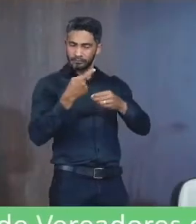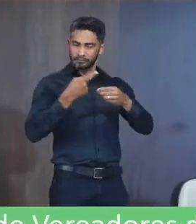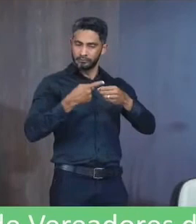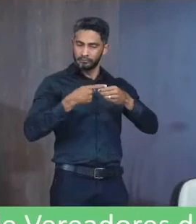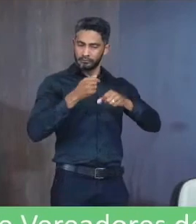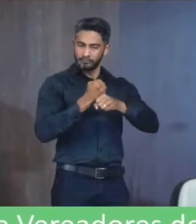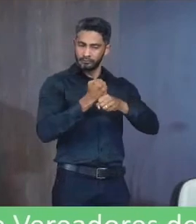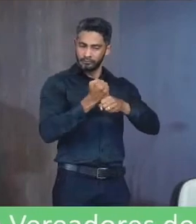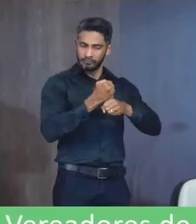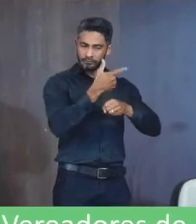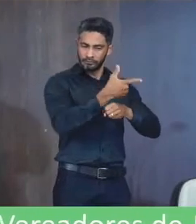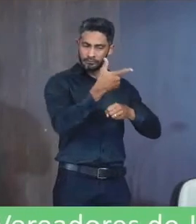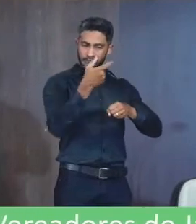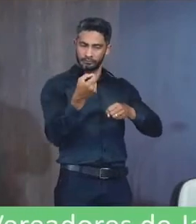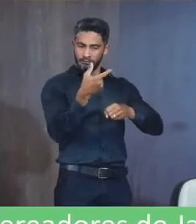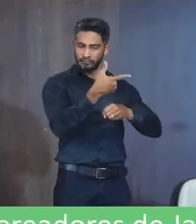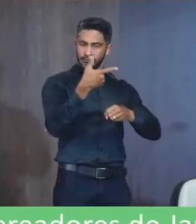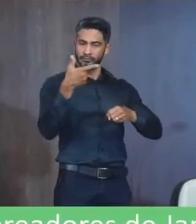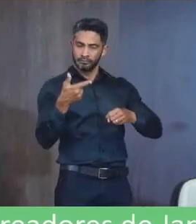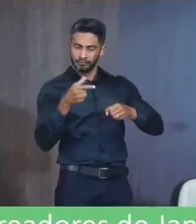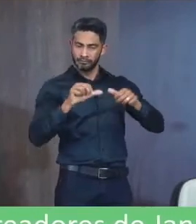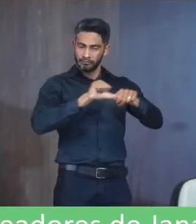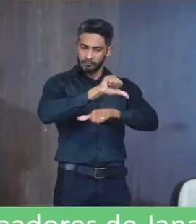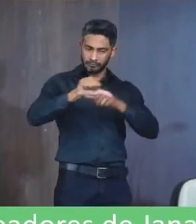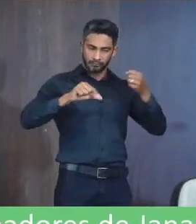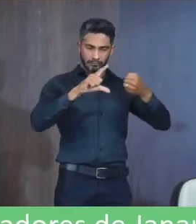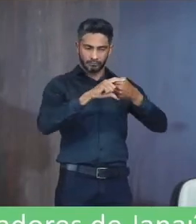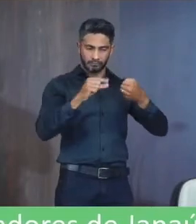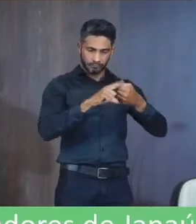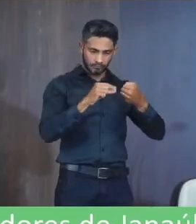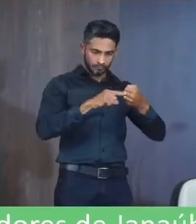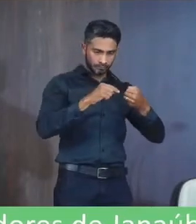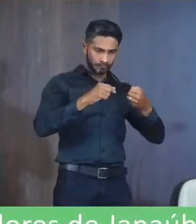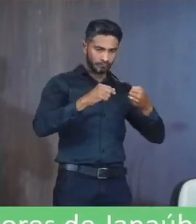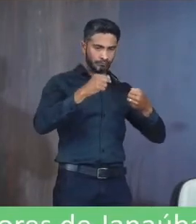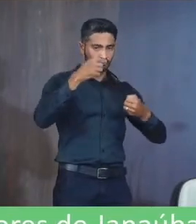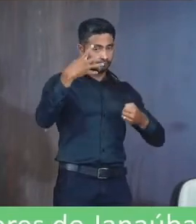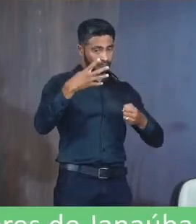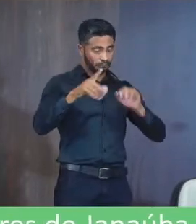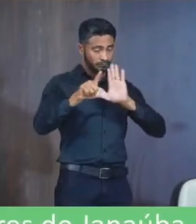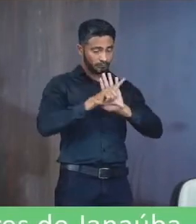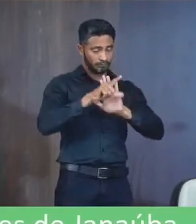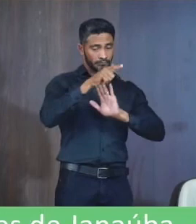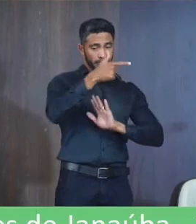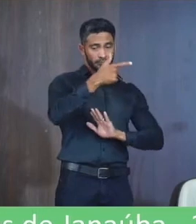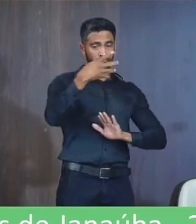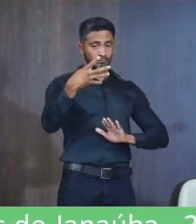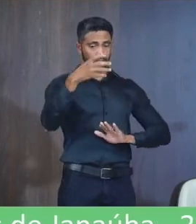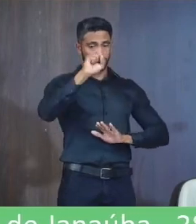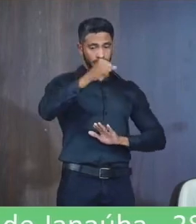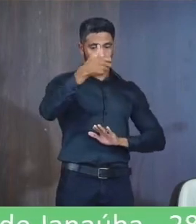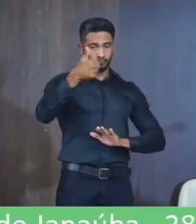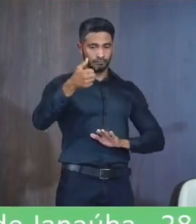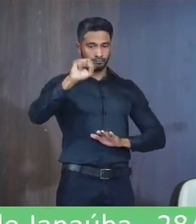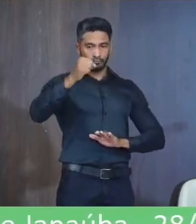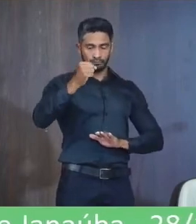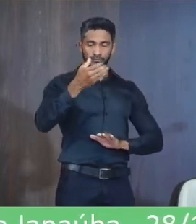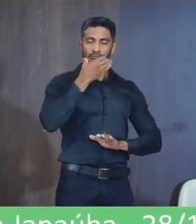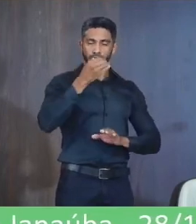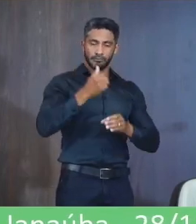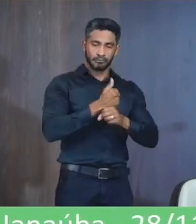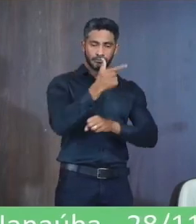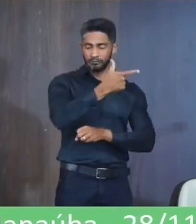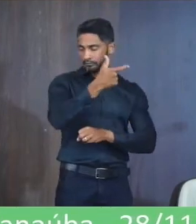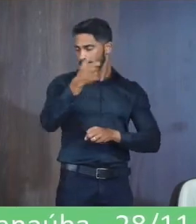exercício de 2022 E altera A redação Do artigo 4º Da lei municipal 2481 De 8 de dezembro De